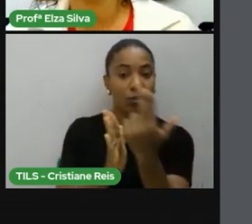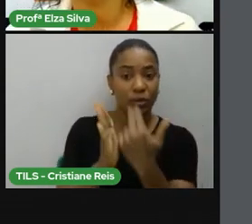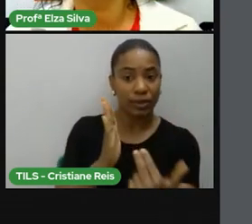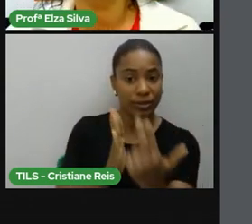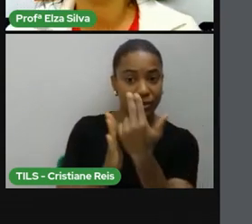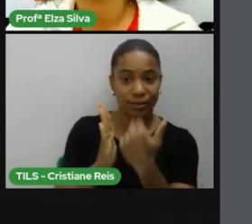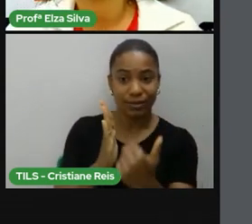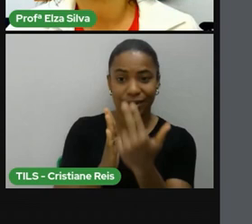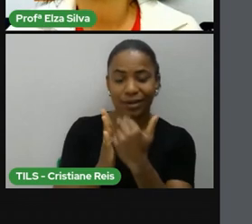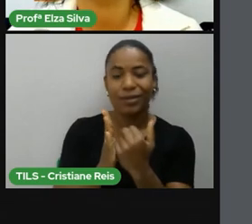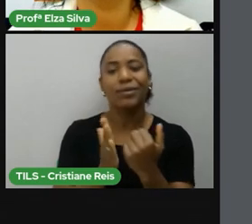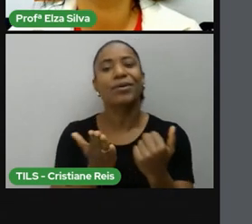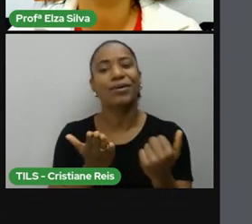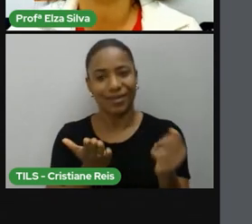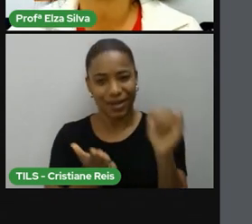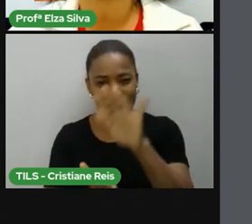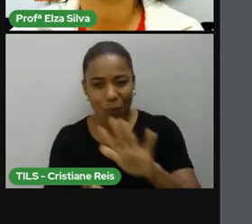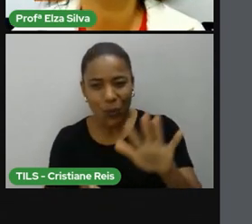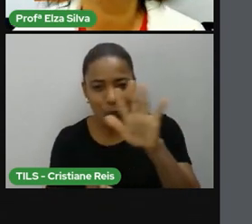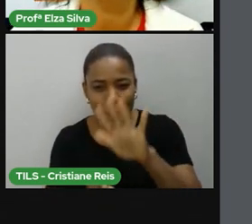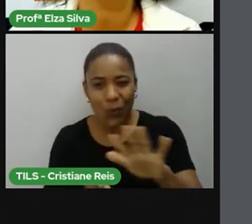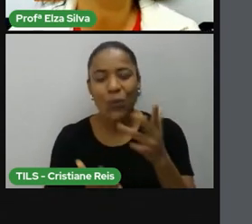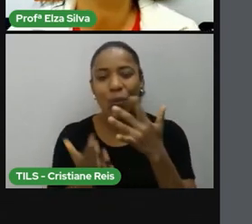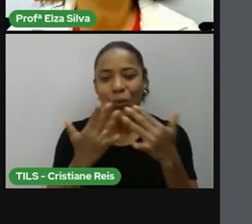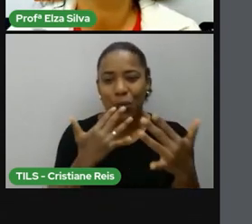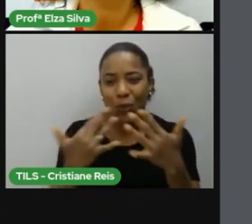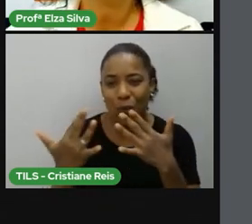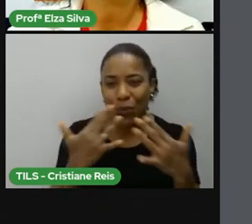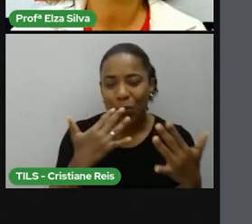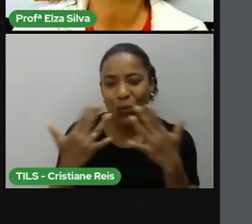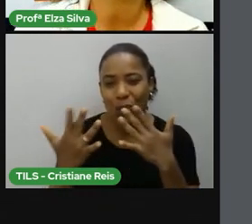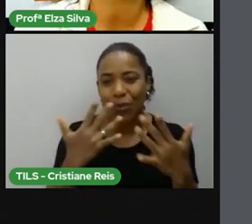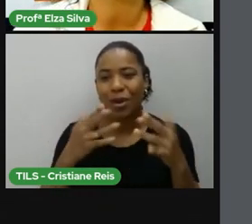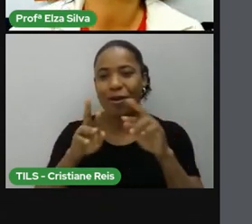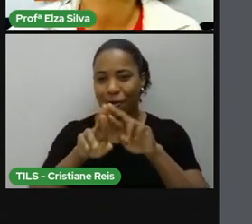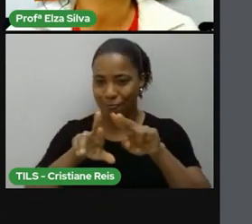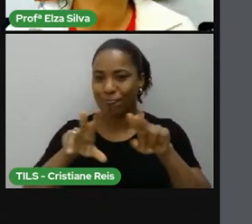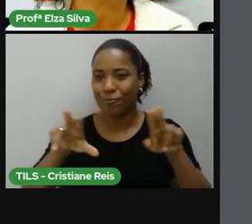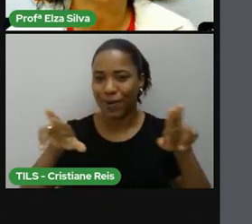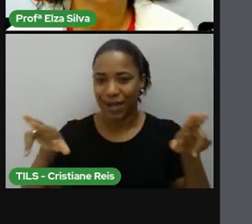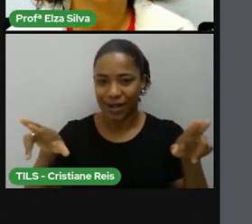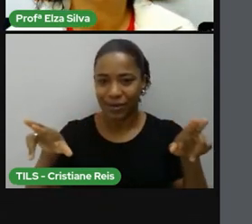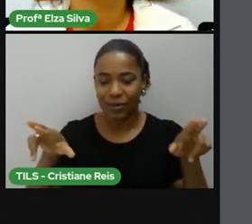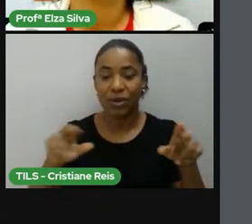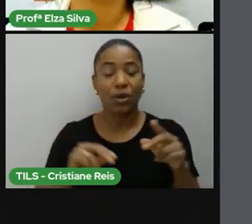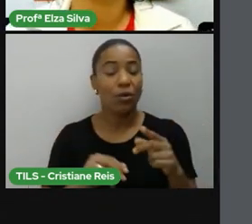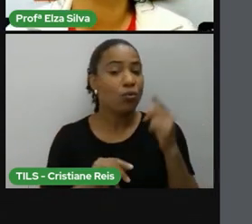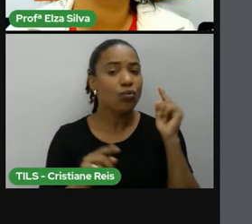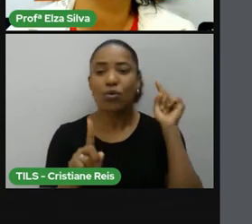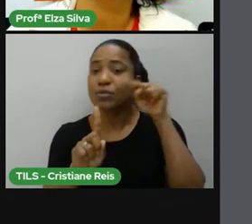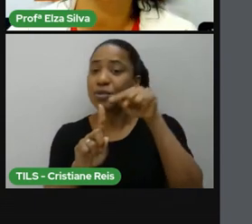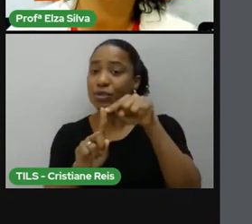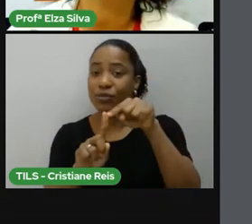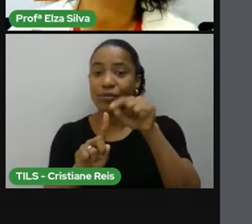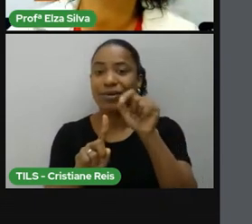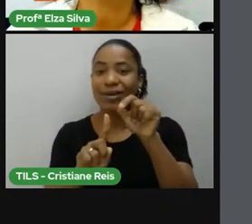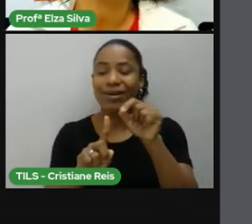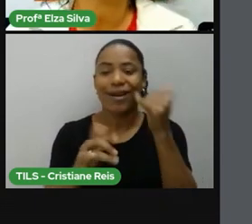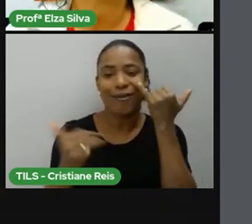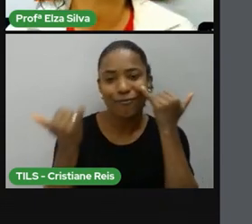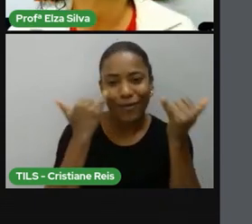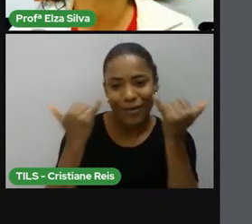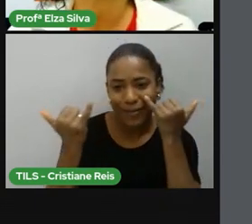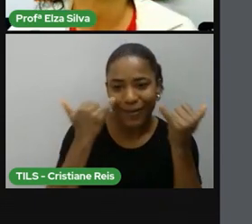as imagens, as cores, as gravuras, e tem o objetivo de informar, alertar sobre algo,